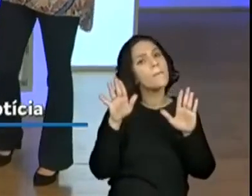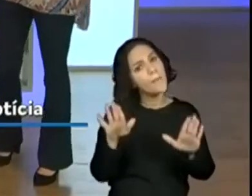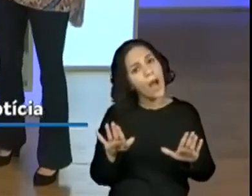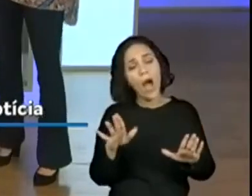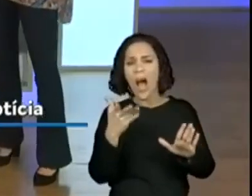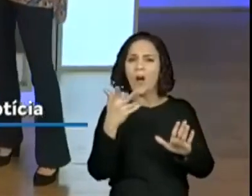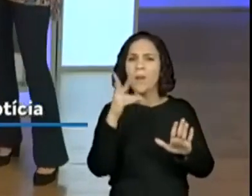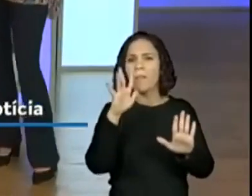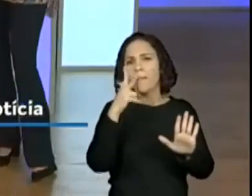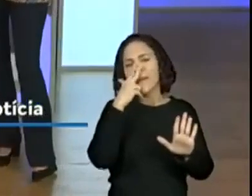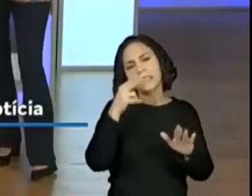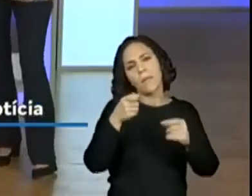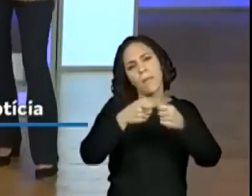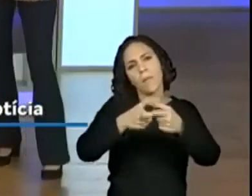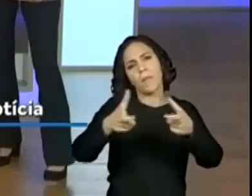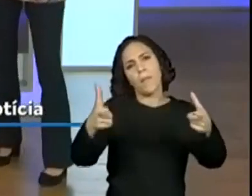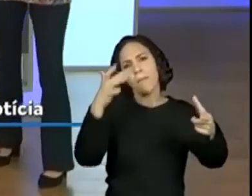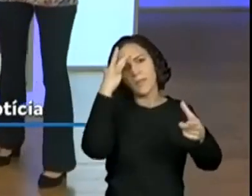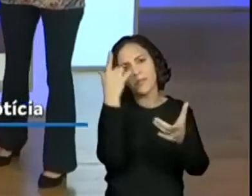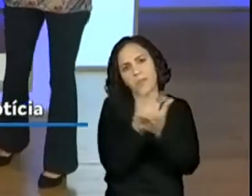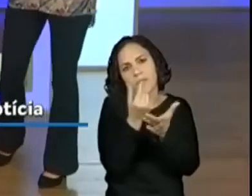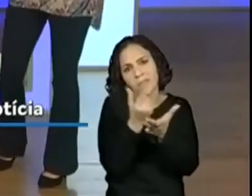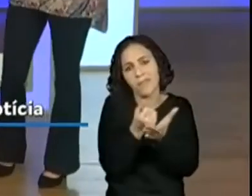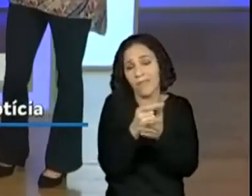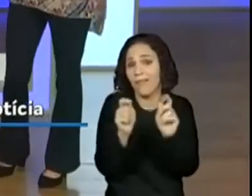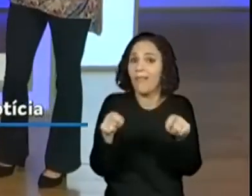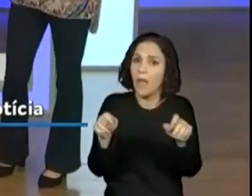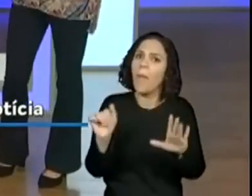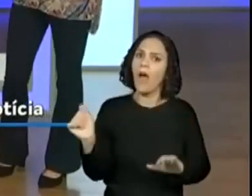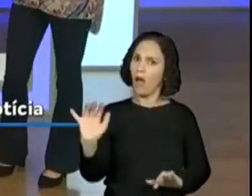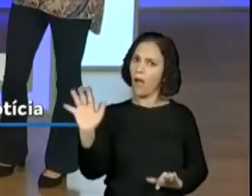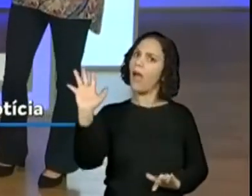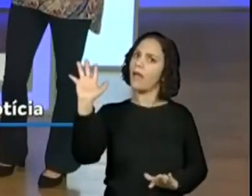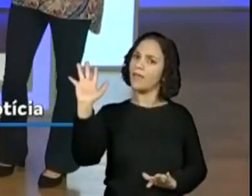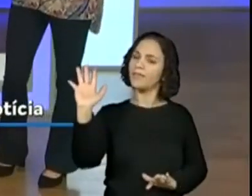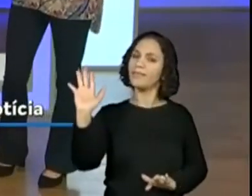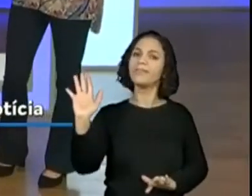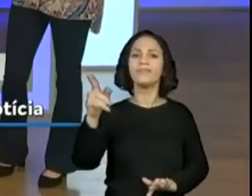acesso está mais fácil a esses equipamentos assim, né? Está mais